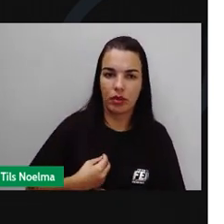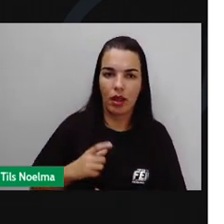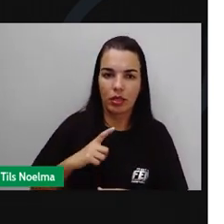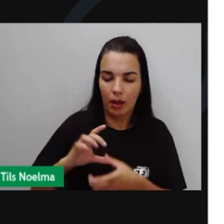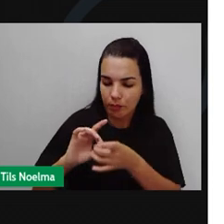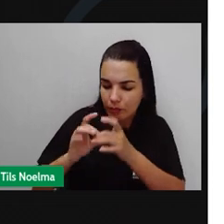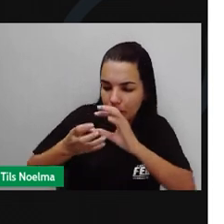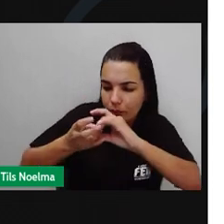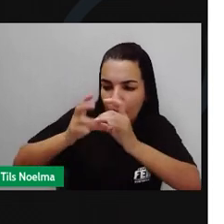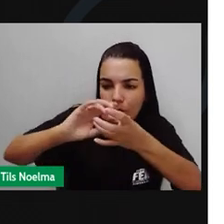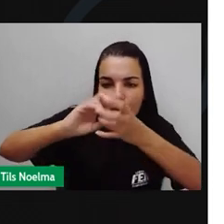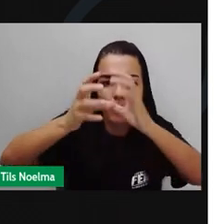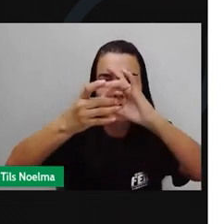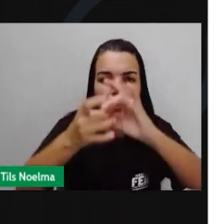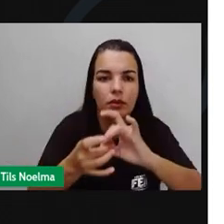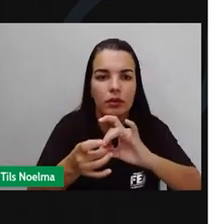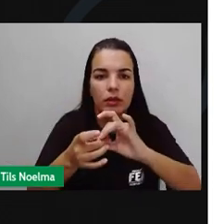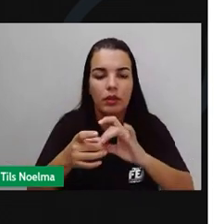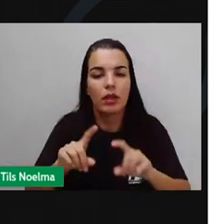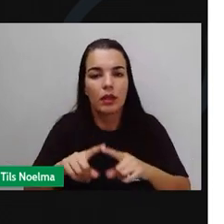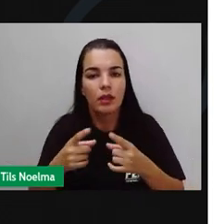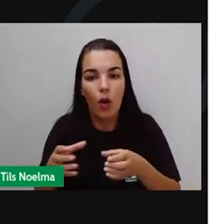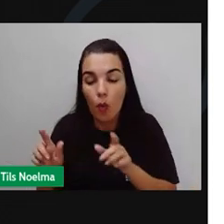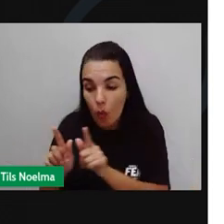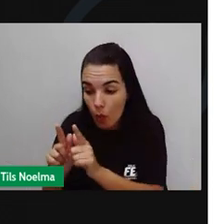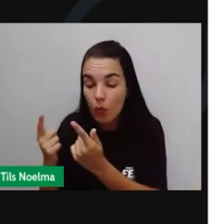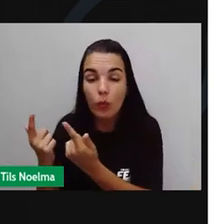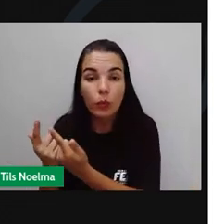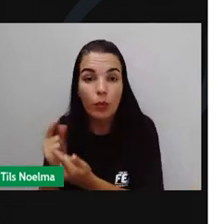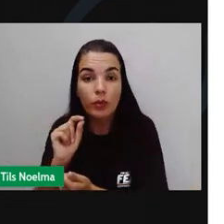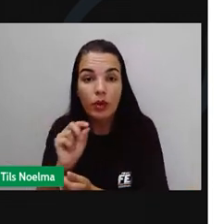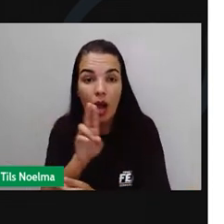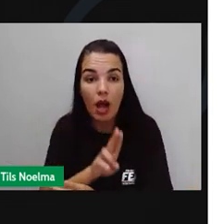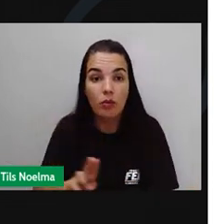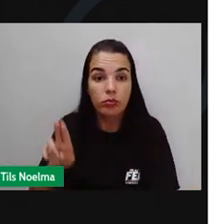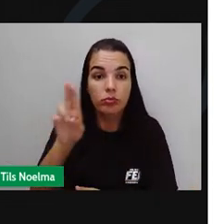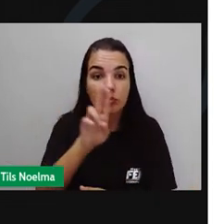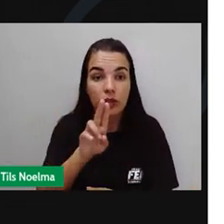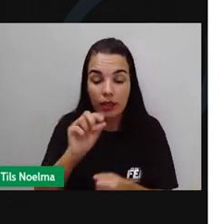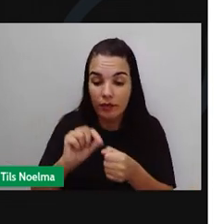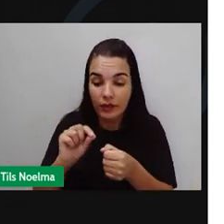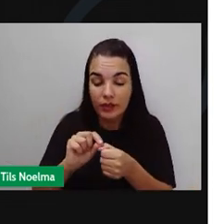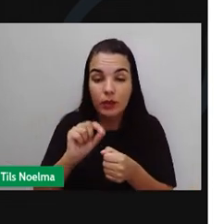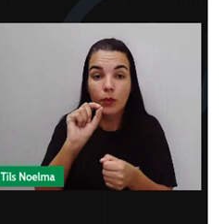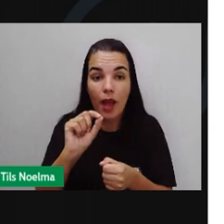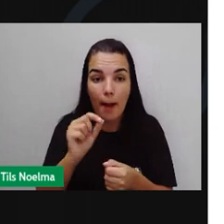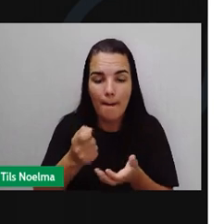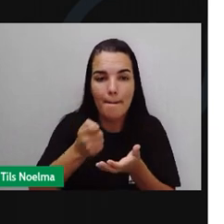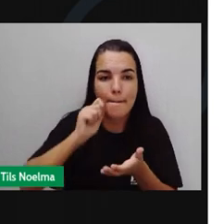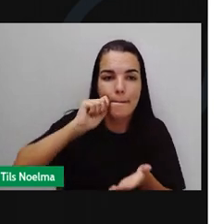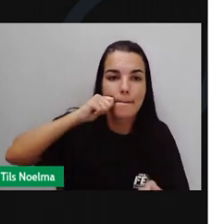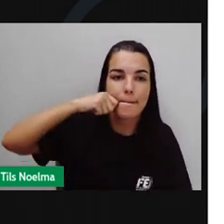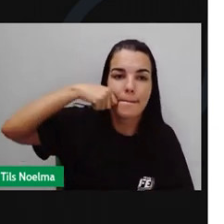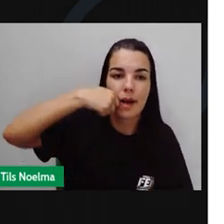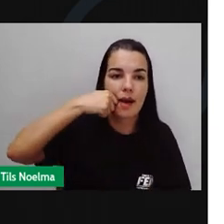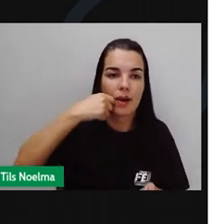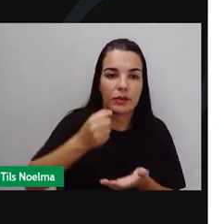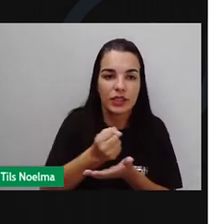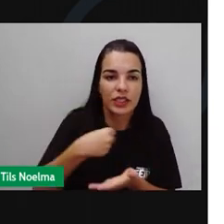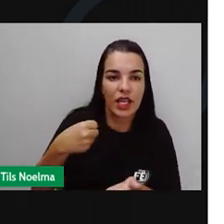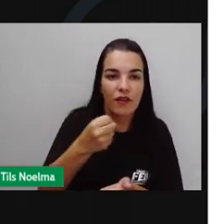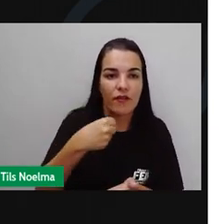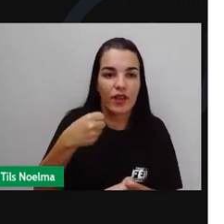em mercados e padarias. Esse grupo de fungos é usado na produção de pães, cervejas, vinhos e álcool combustível,